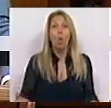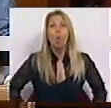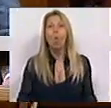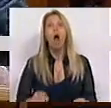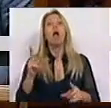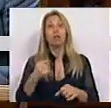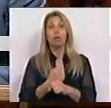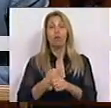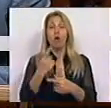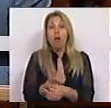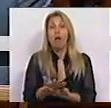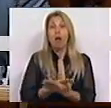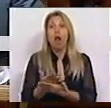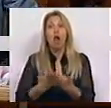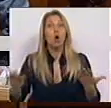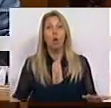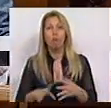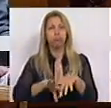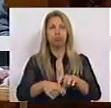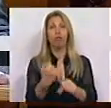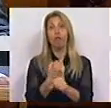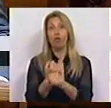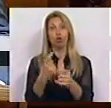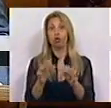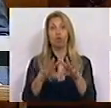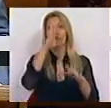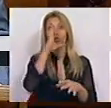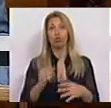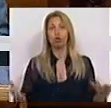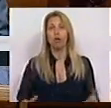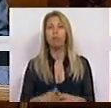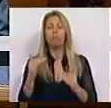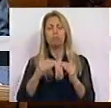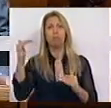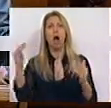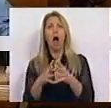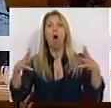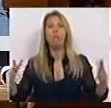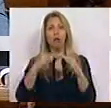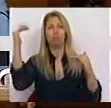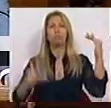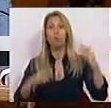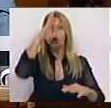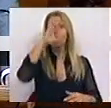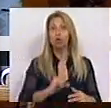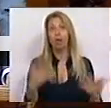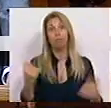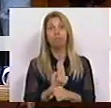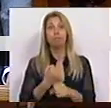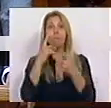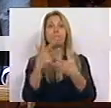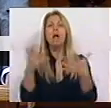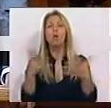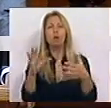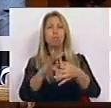o funcionamento das instituições do Estado. O aumento da pobreza e das desigualdades, uma das principais obras desta maioria, é incompatível